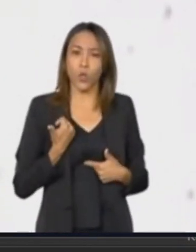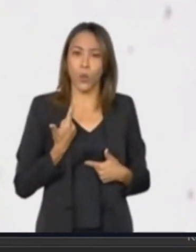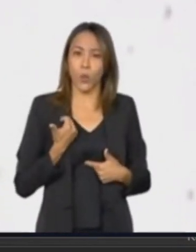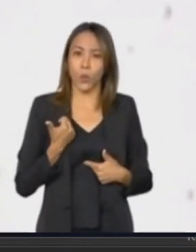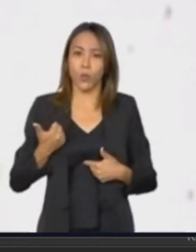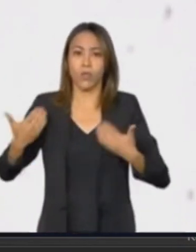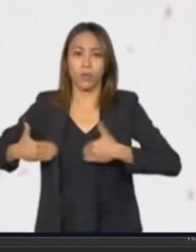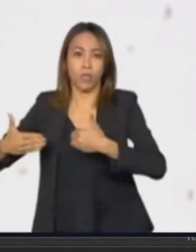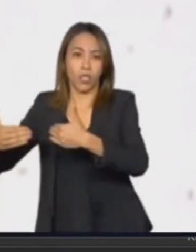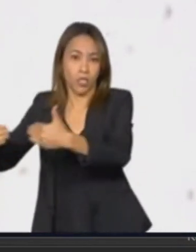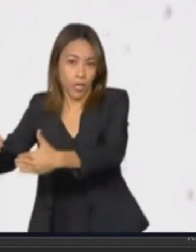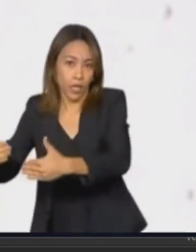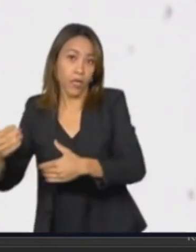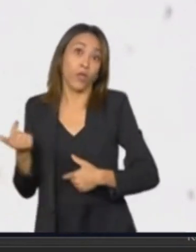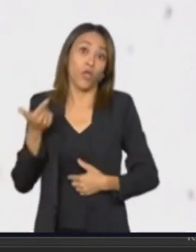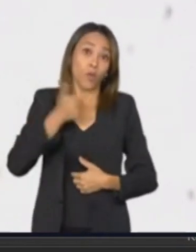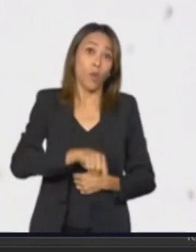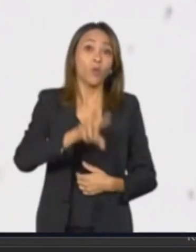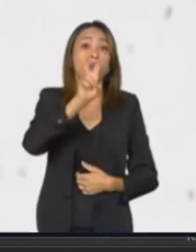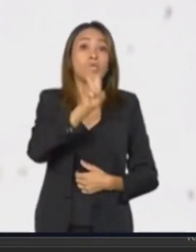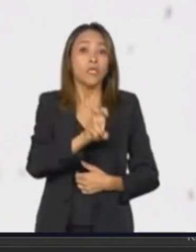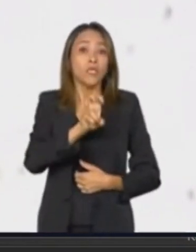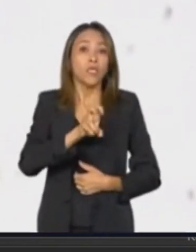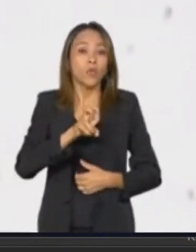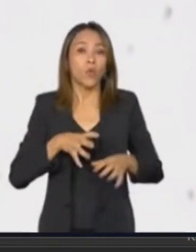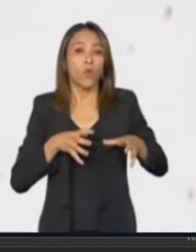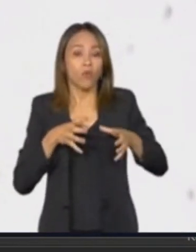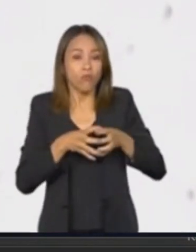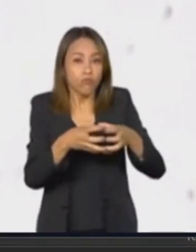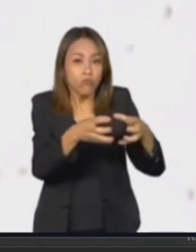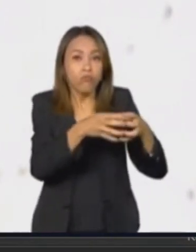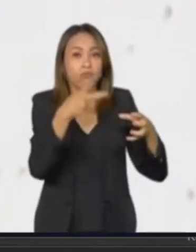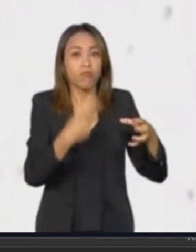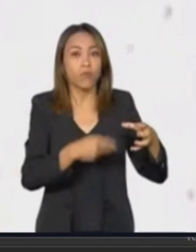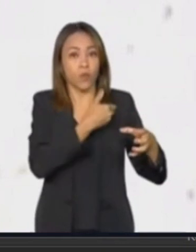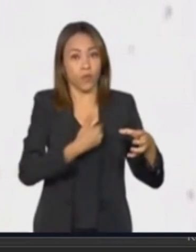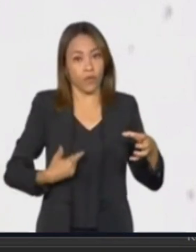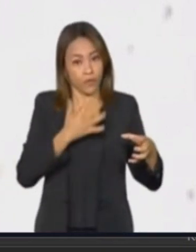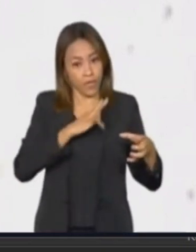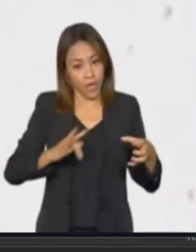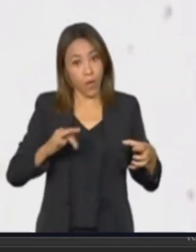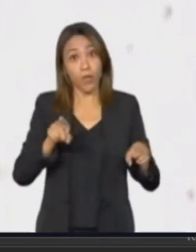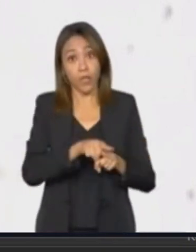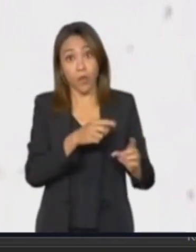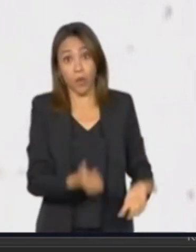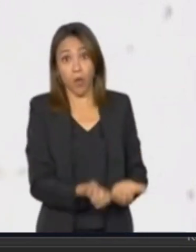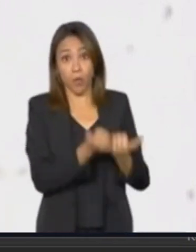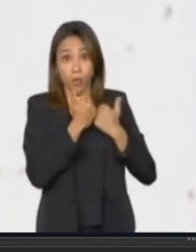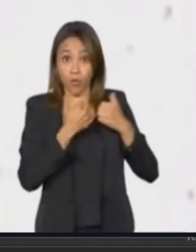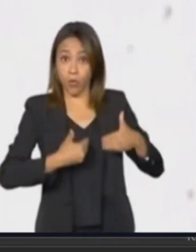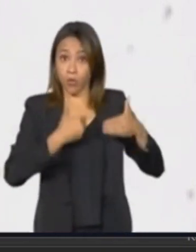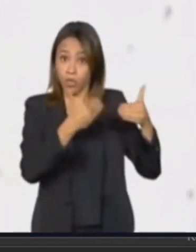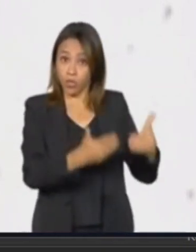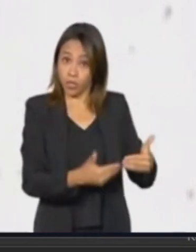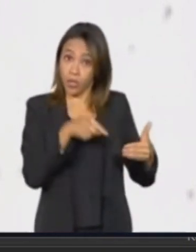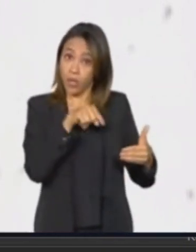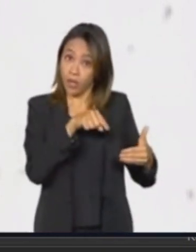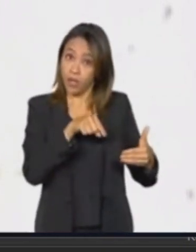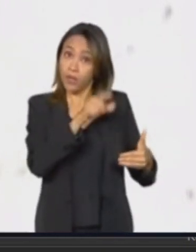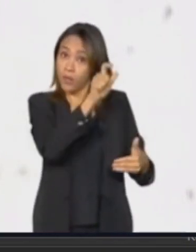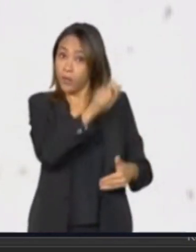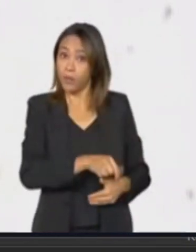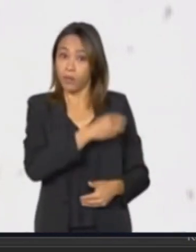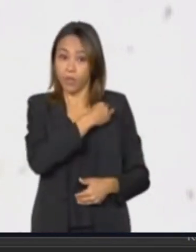de 5 outros órgãos do Governo Federal e de suas redes de serviços, ministro Wellington Dias, a quem eu agradeço, companheiro, meu irmão,